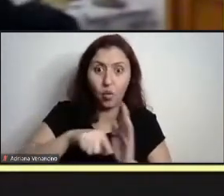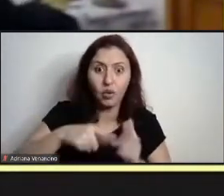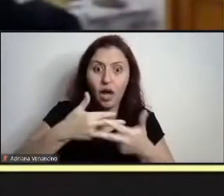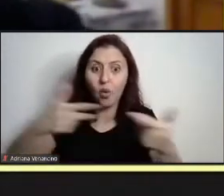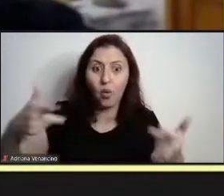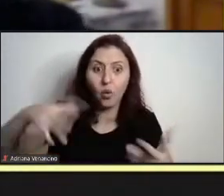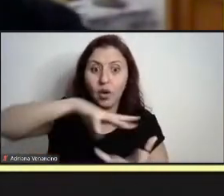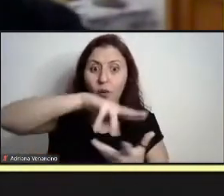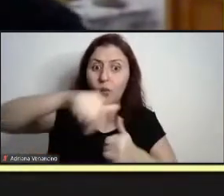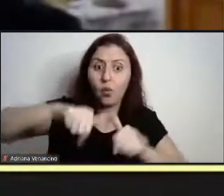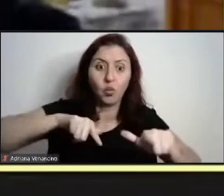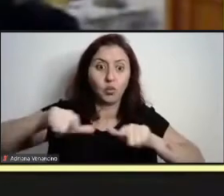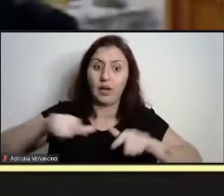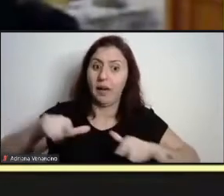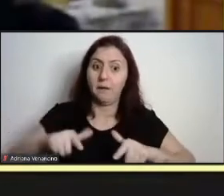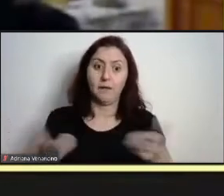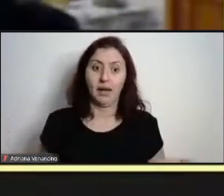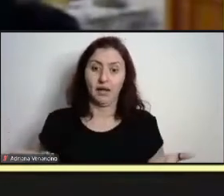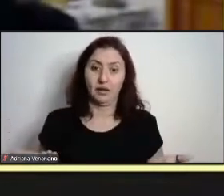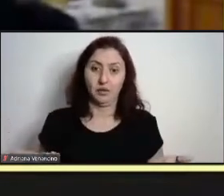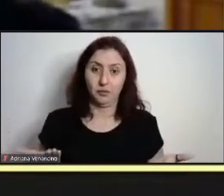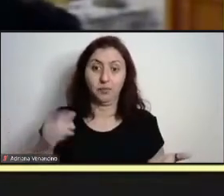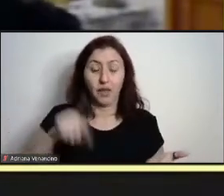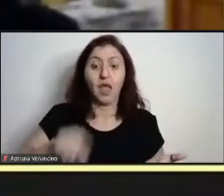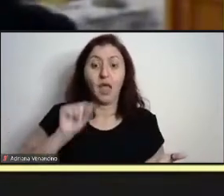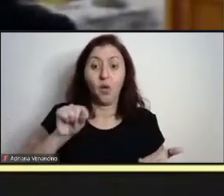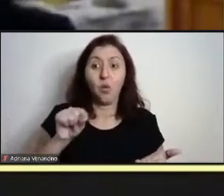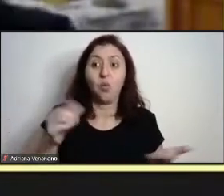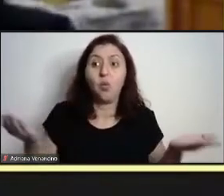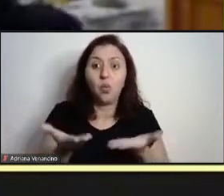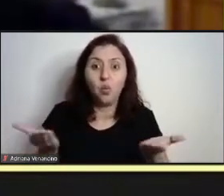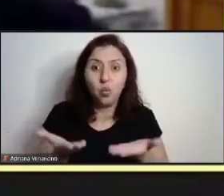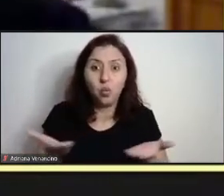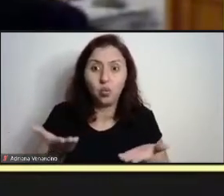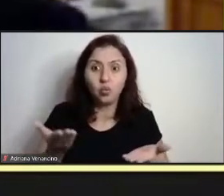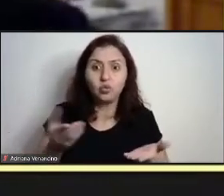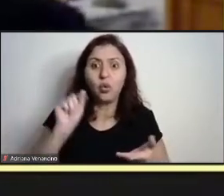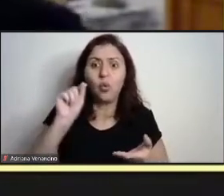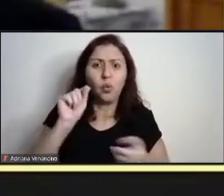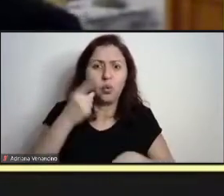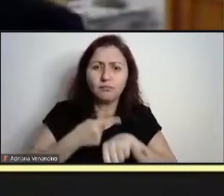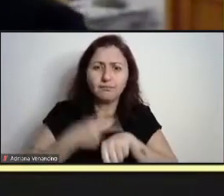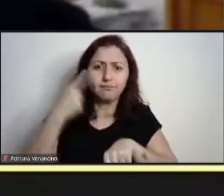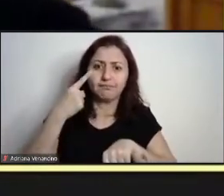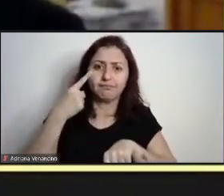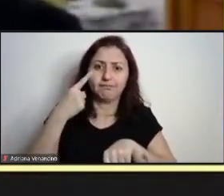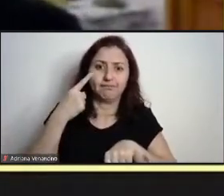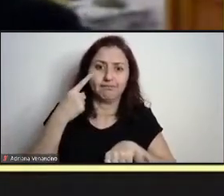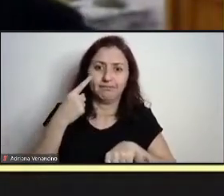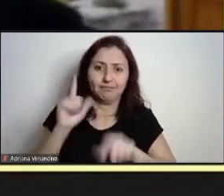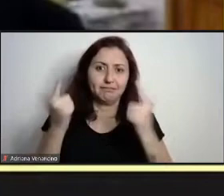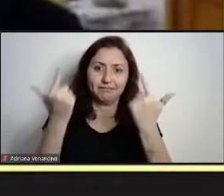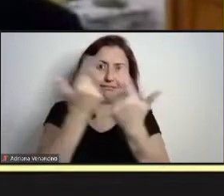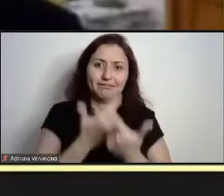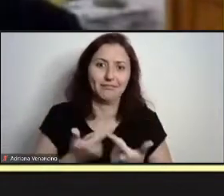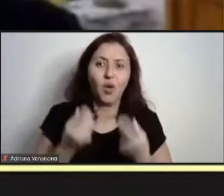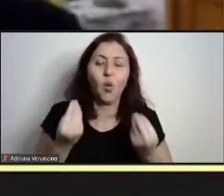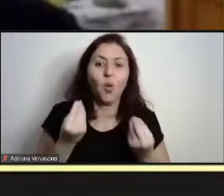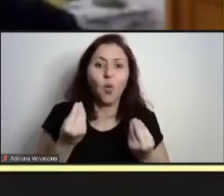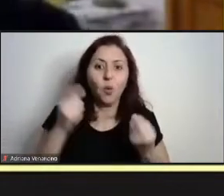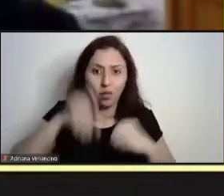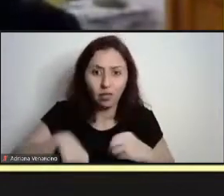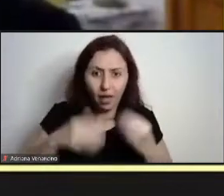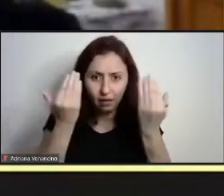estamos numa situação inédita, assim, não temos parâmetros, inclusive, para comparar com